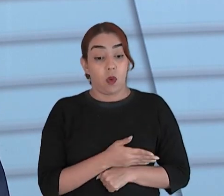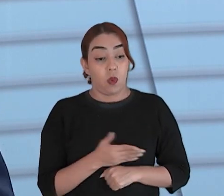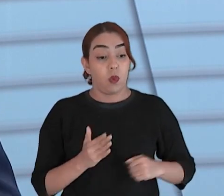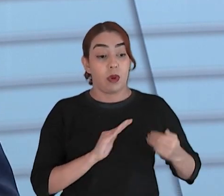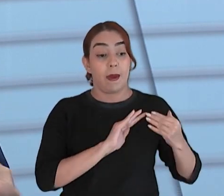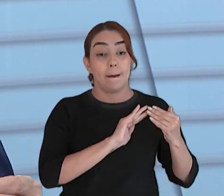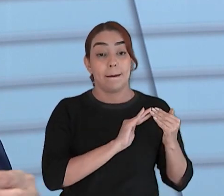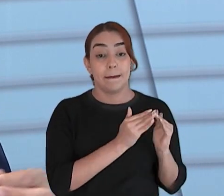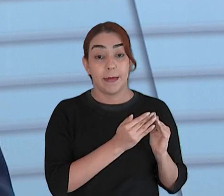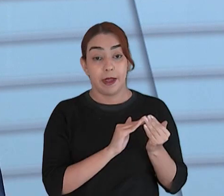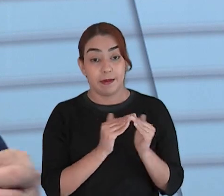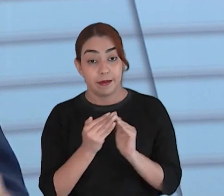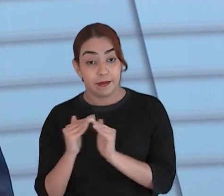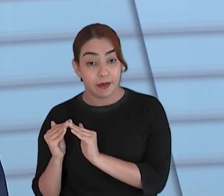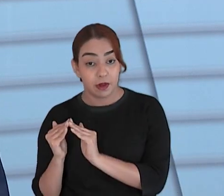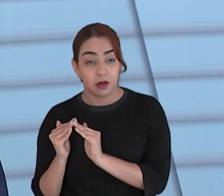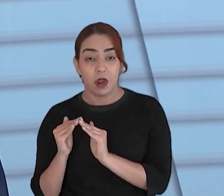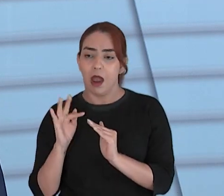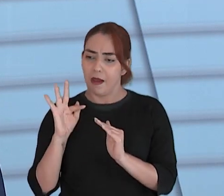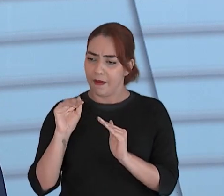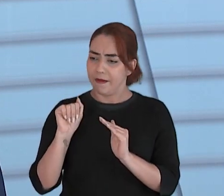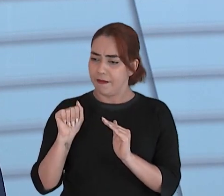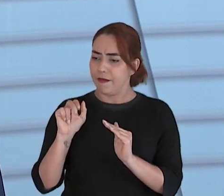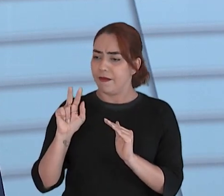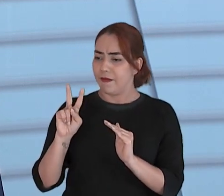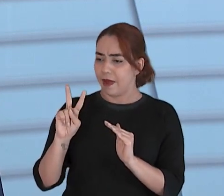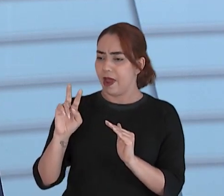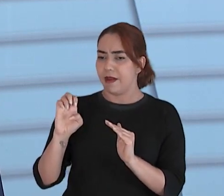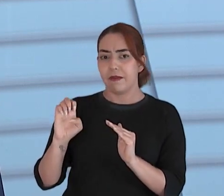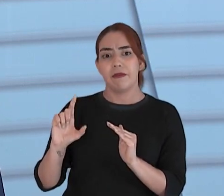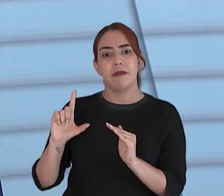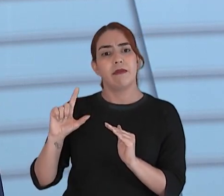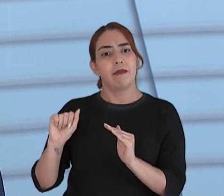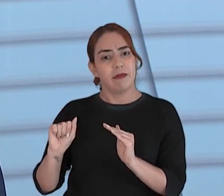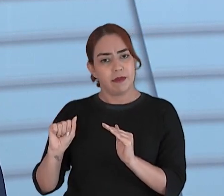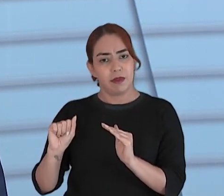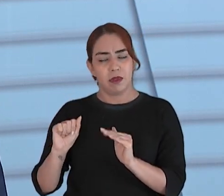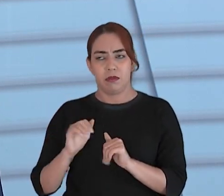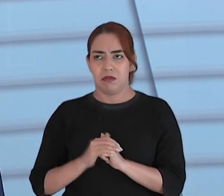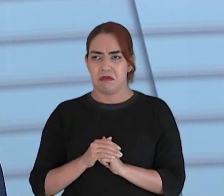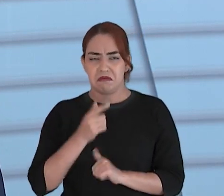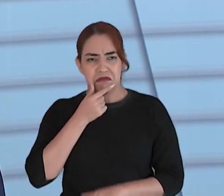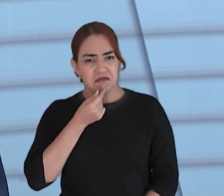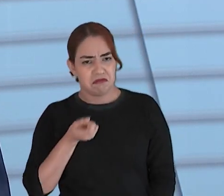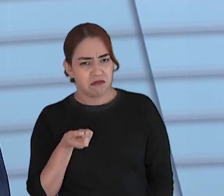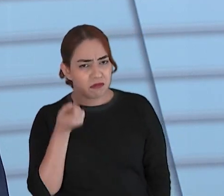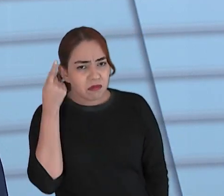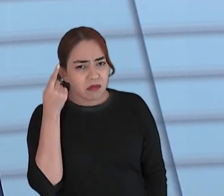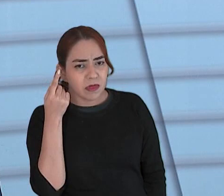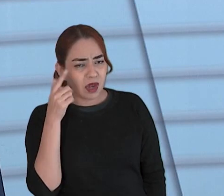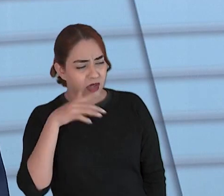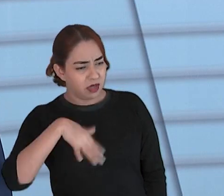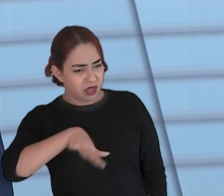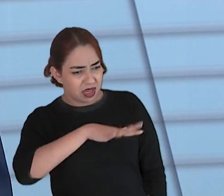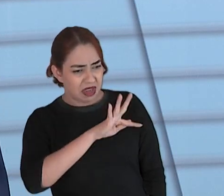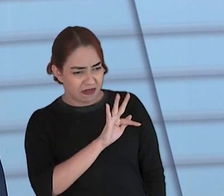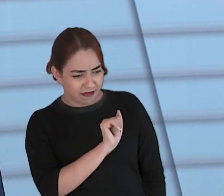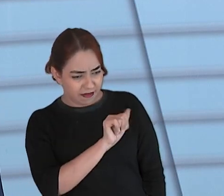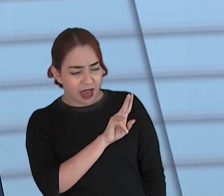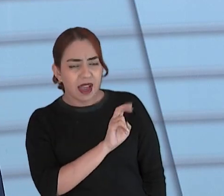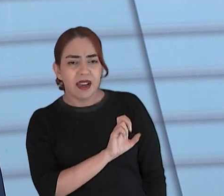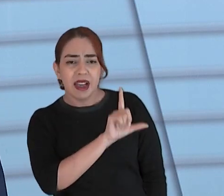chegou até a falar de favela aí esse rapaz diz assim você está chamando aqui de favela isso aqui de periferia